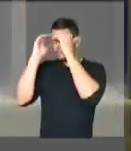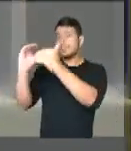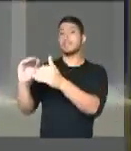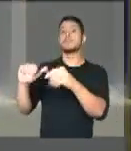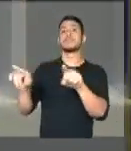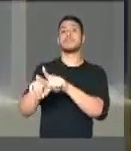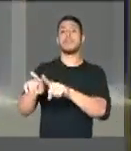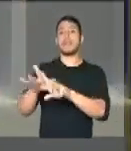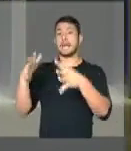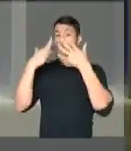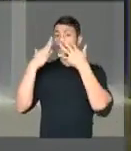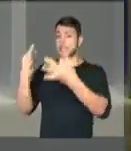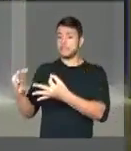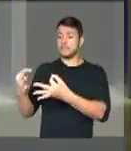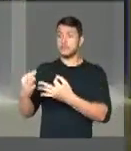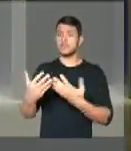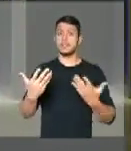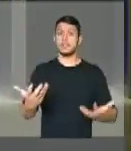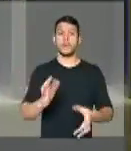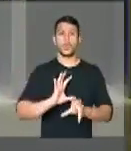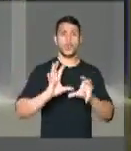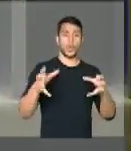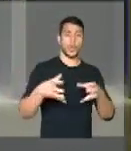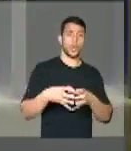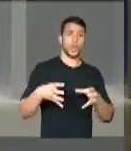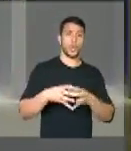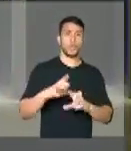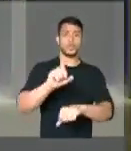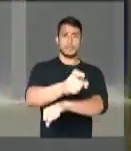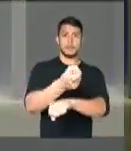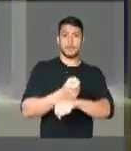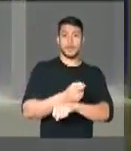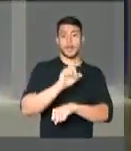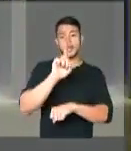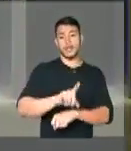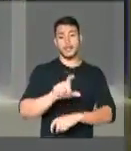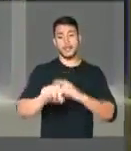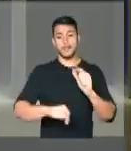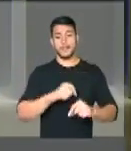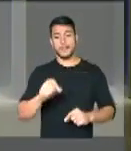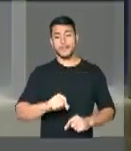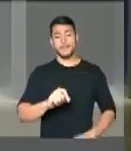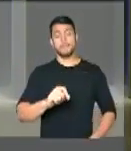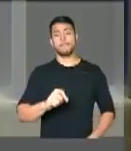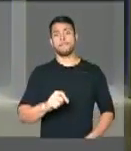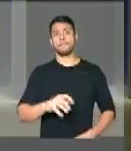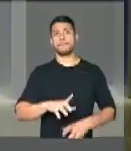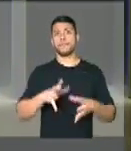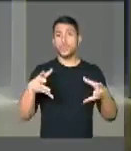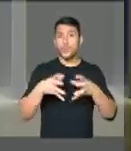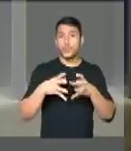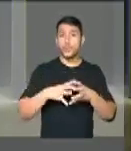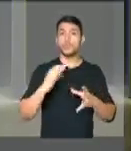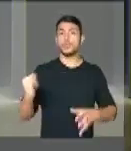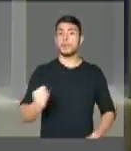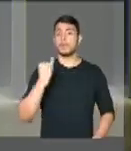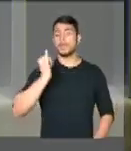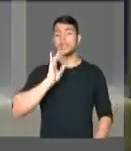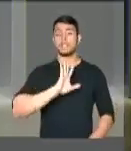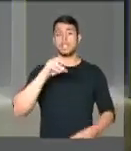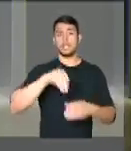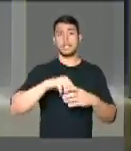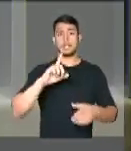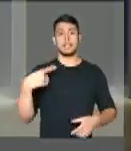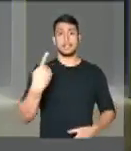mesma atenção. As comunidades quilombolas representam uma parte importante da história brasileira.